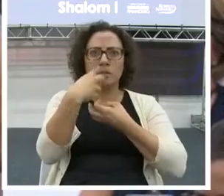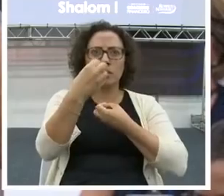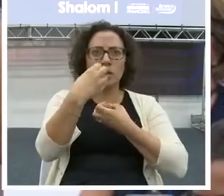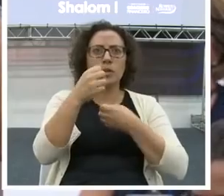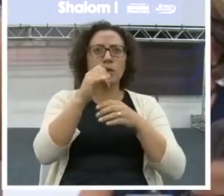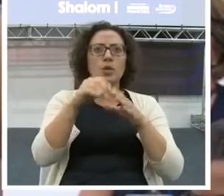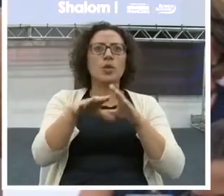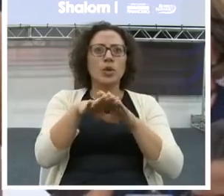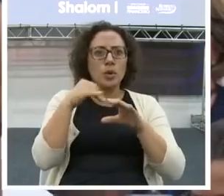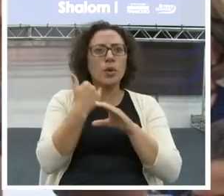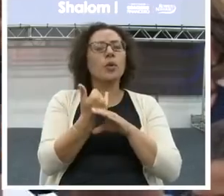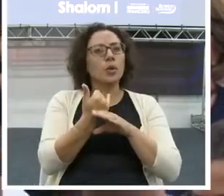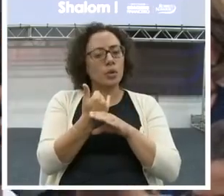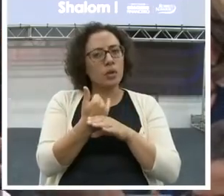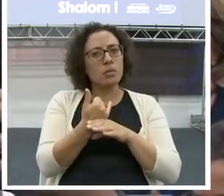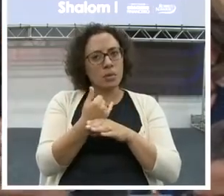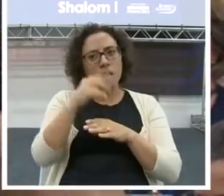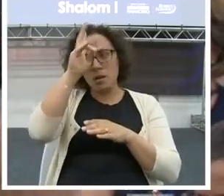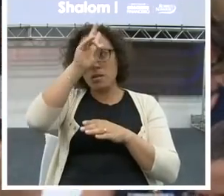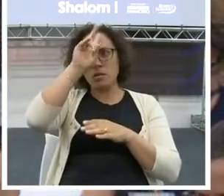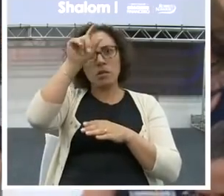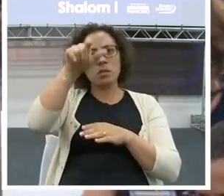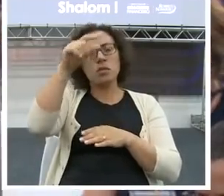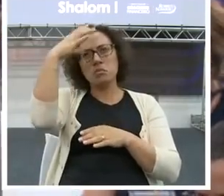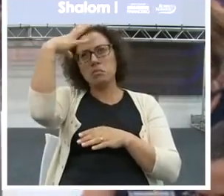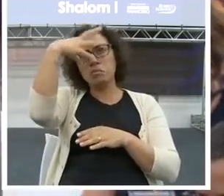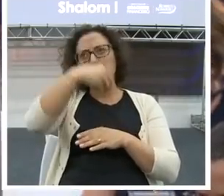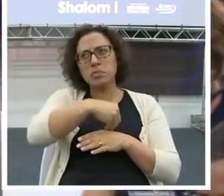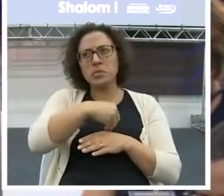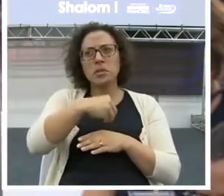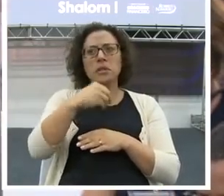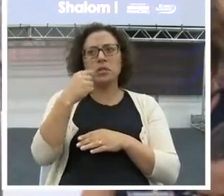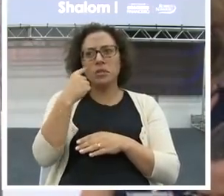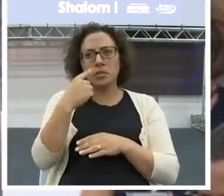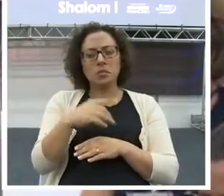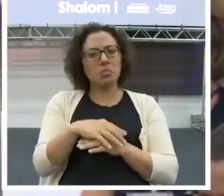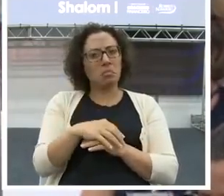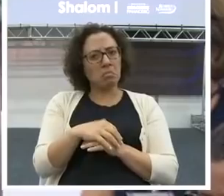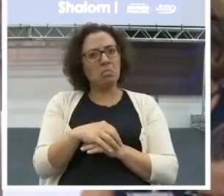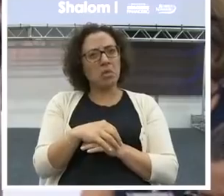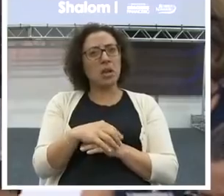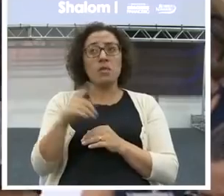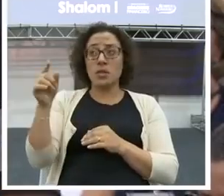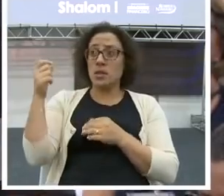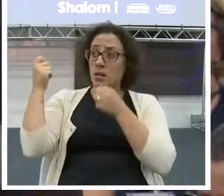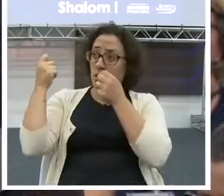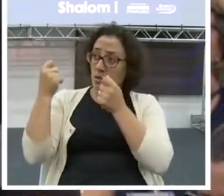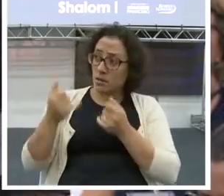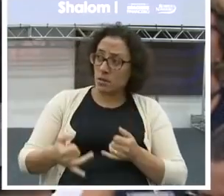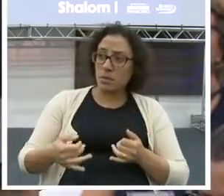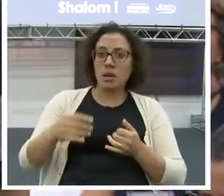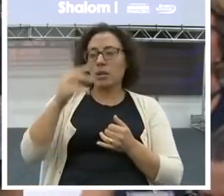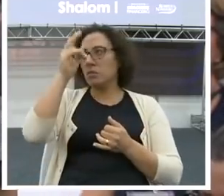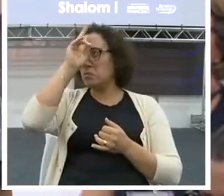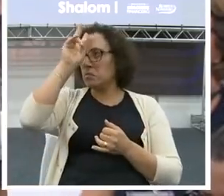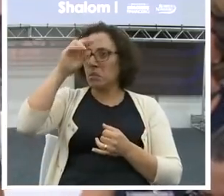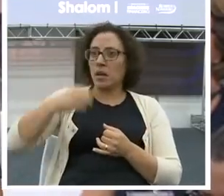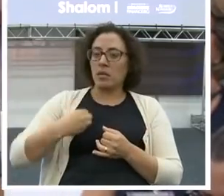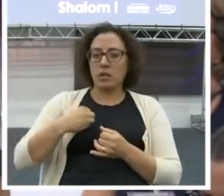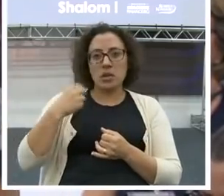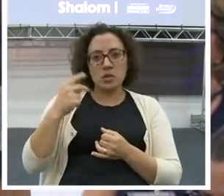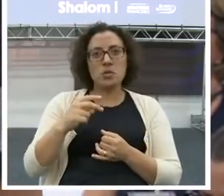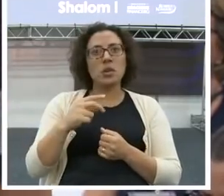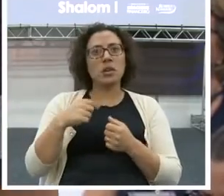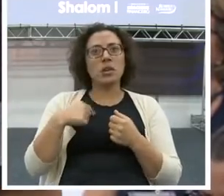muito bonita e serve de inspiração. Então, o que você fala é porque você já viveu aquilo. Então, tem muito peso a tua fala para mim.